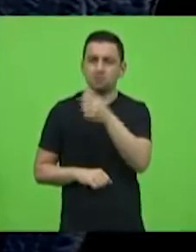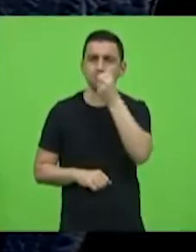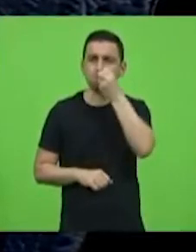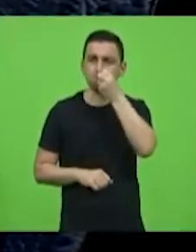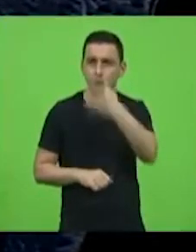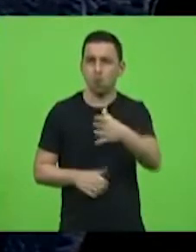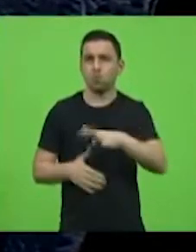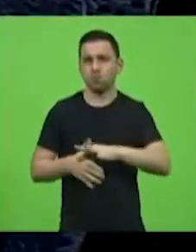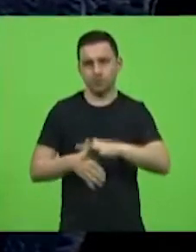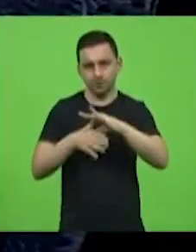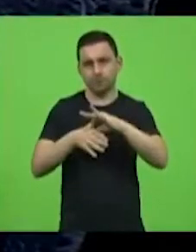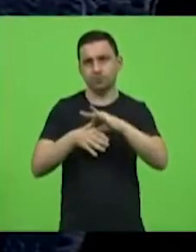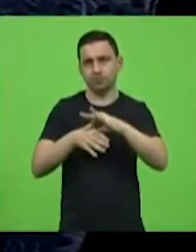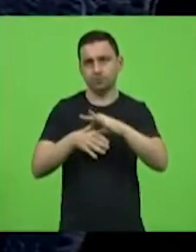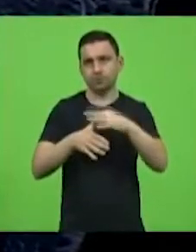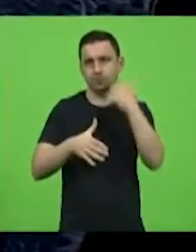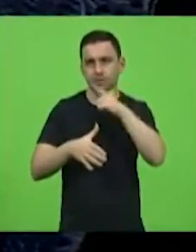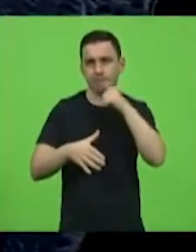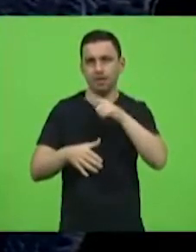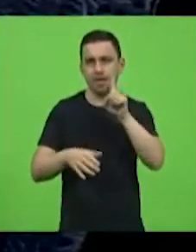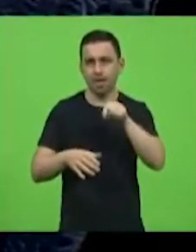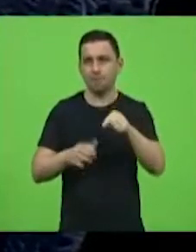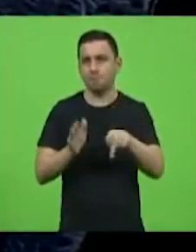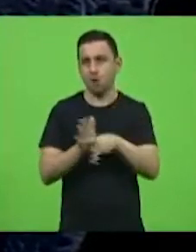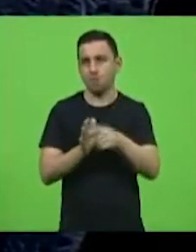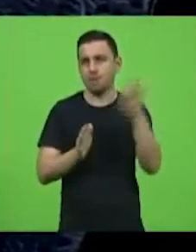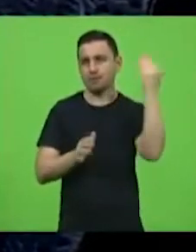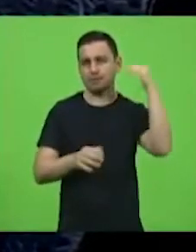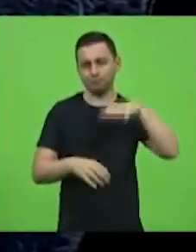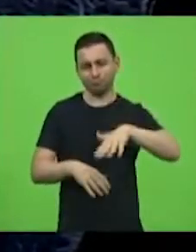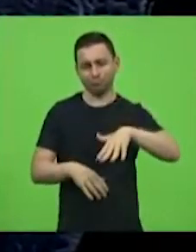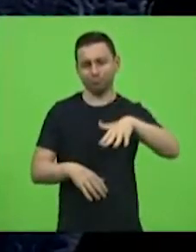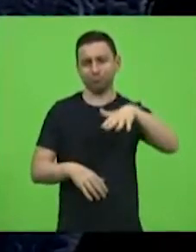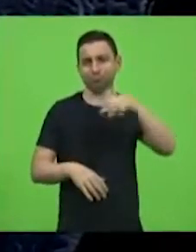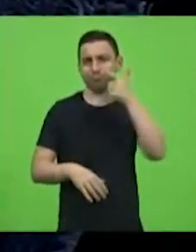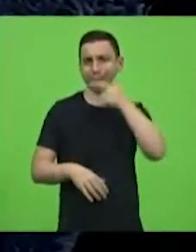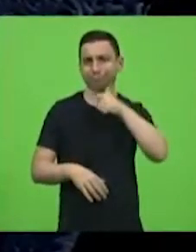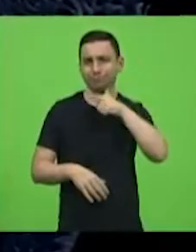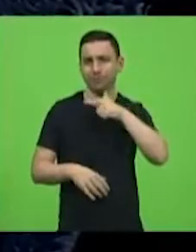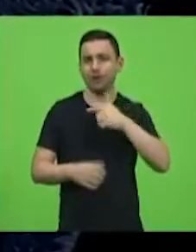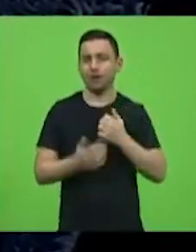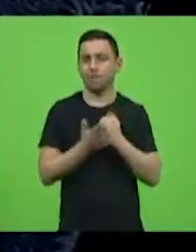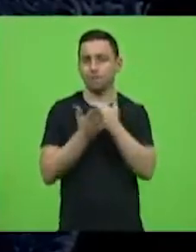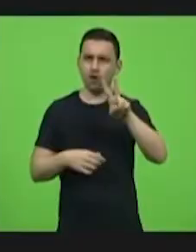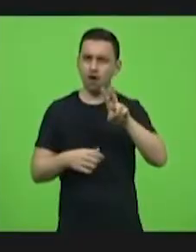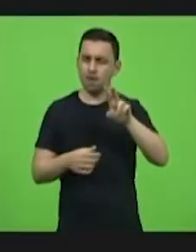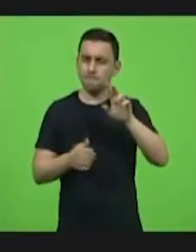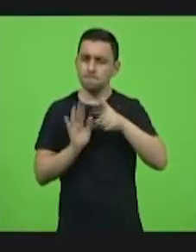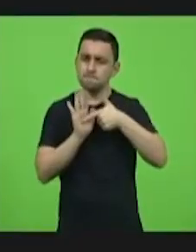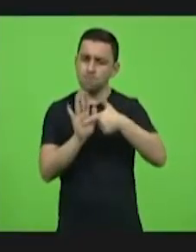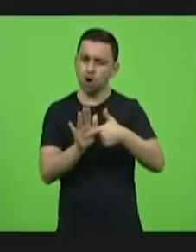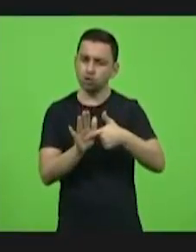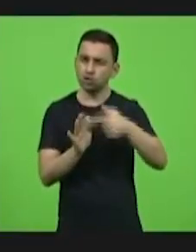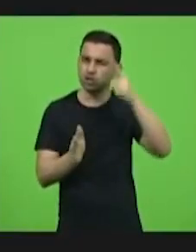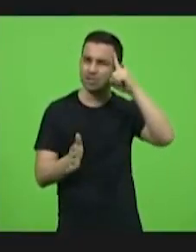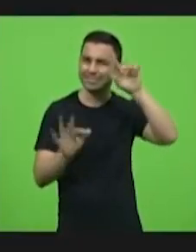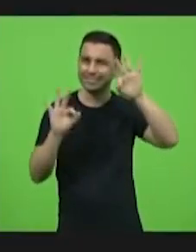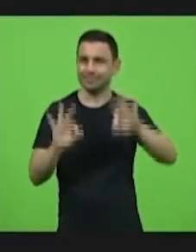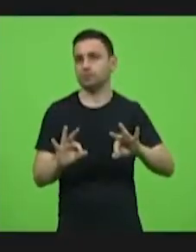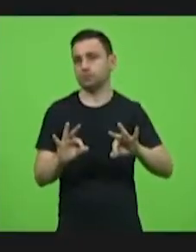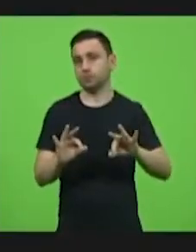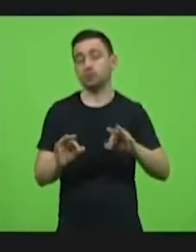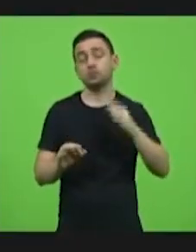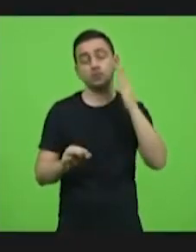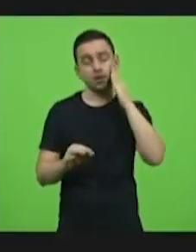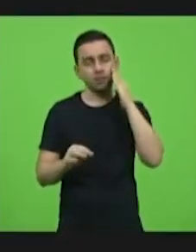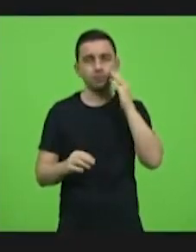líder, isso aí vem de berço. Você merece. Tem todo o meu apoio. Deputado Júlio Garcia. Sabemos que não deve ser fácil tudo